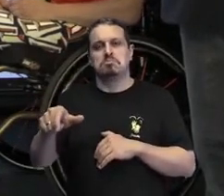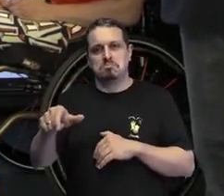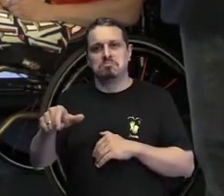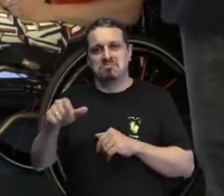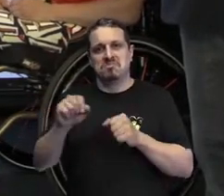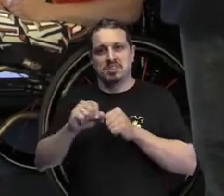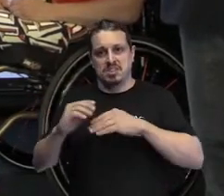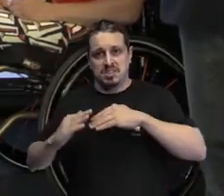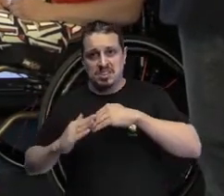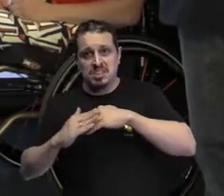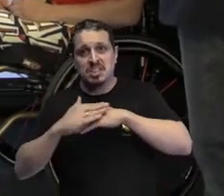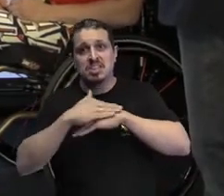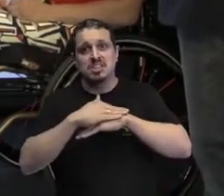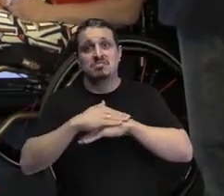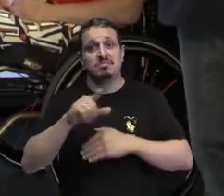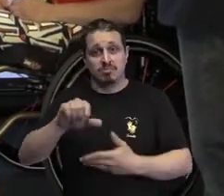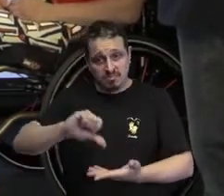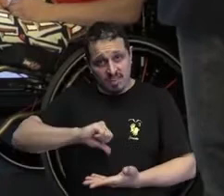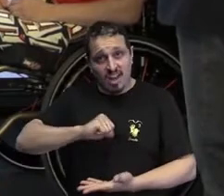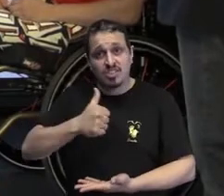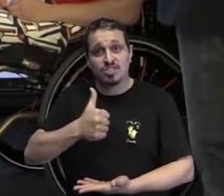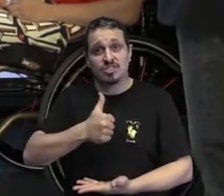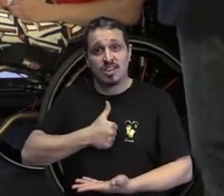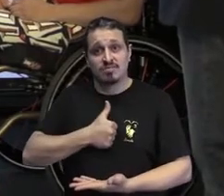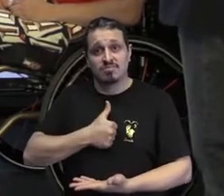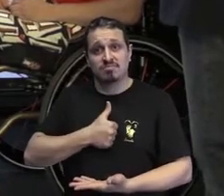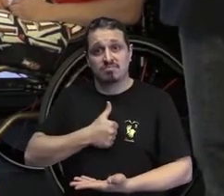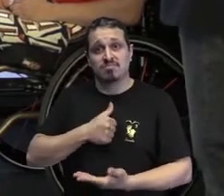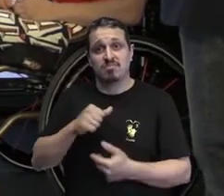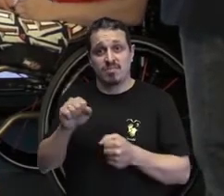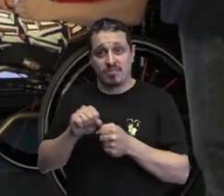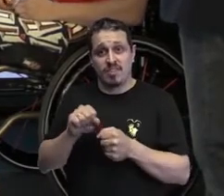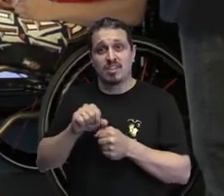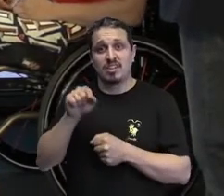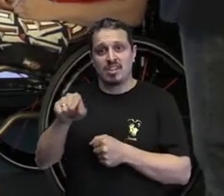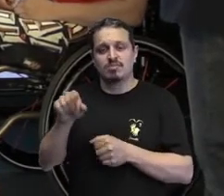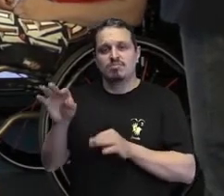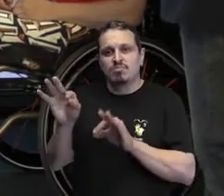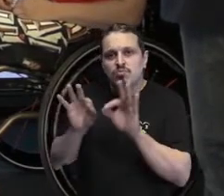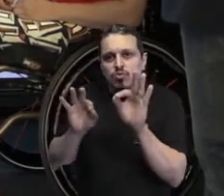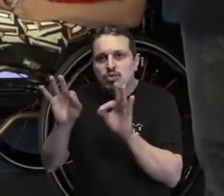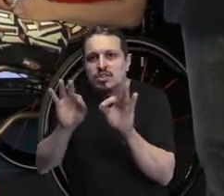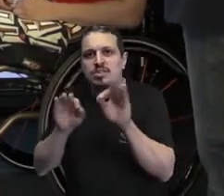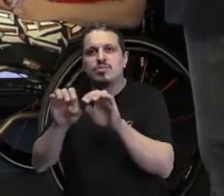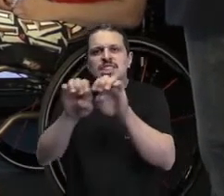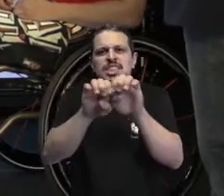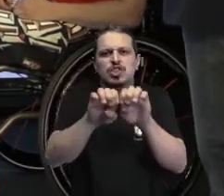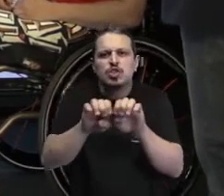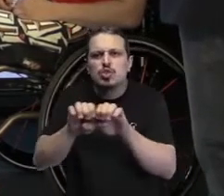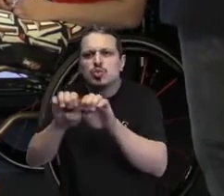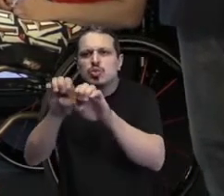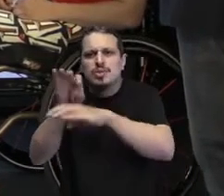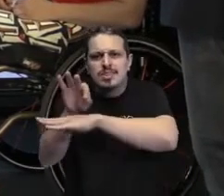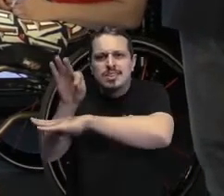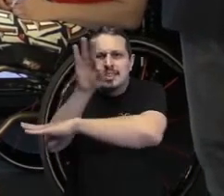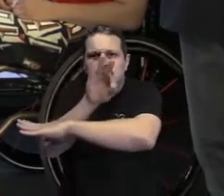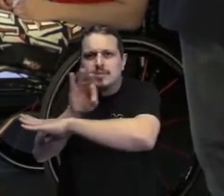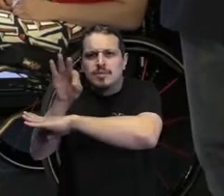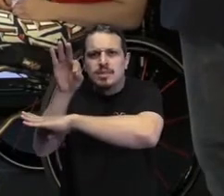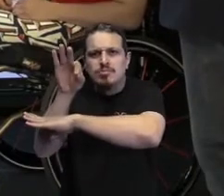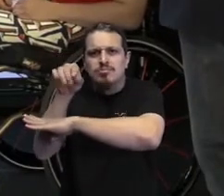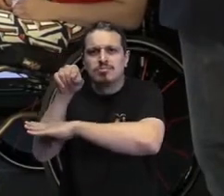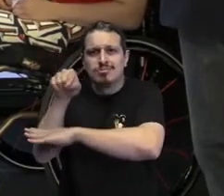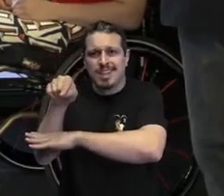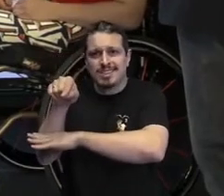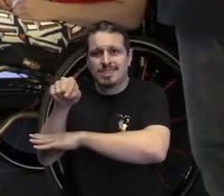atitudinal, comunicacional, arquitetônica e por aí vai. A Lívia Vasconcelos, que está presente aqui com a gente